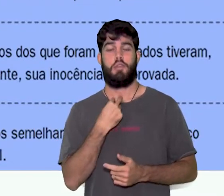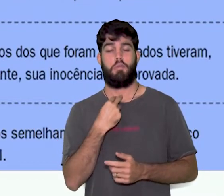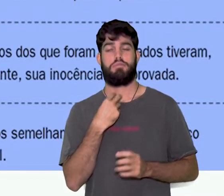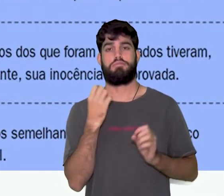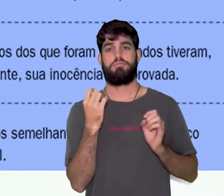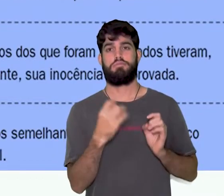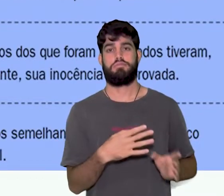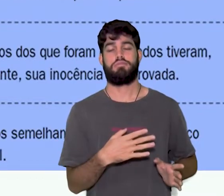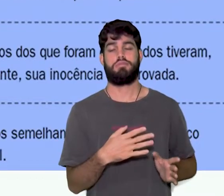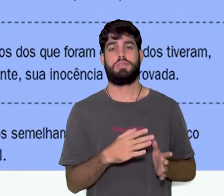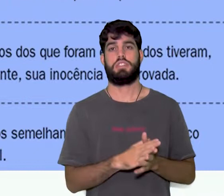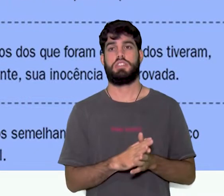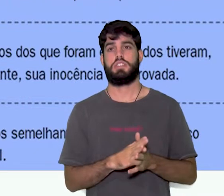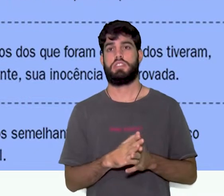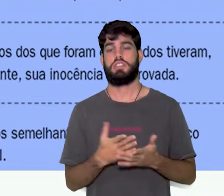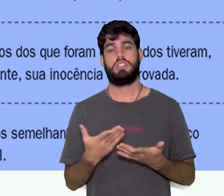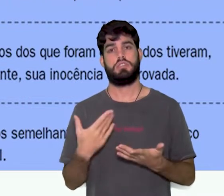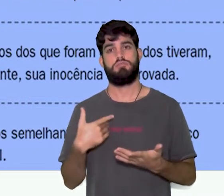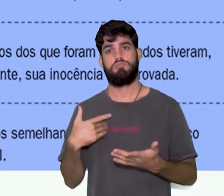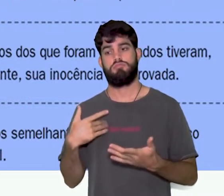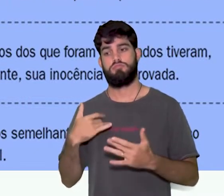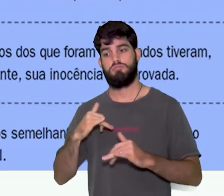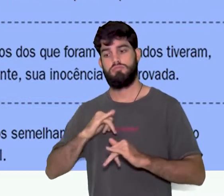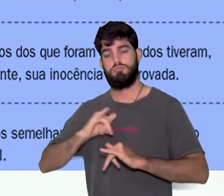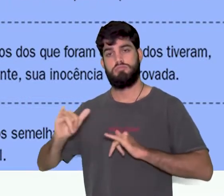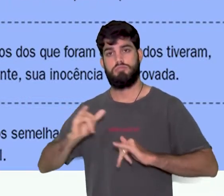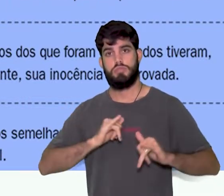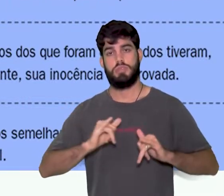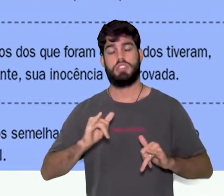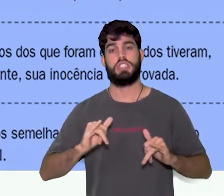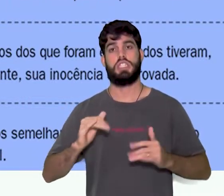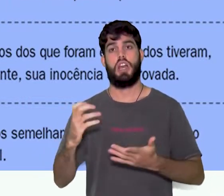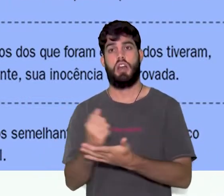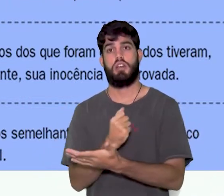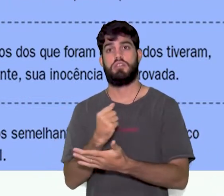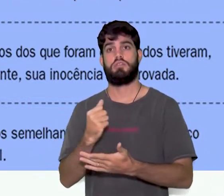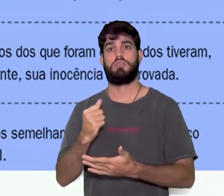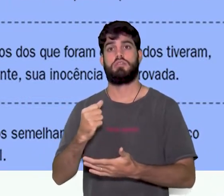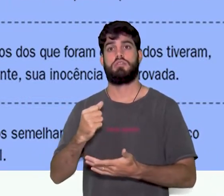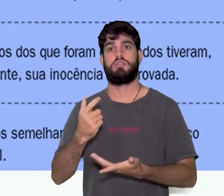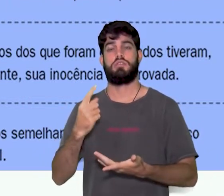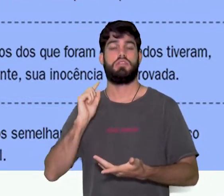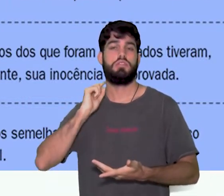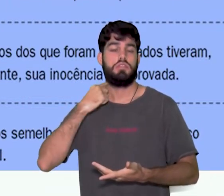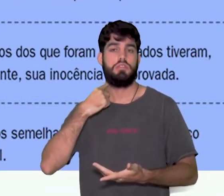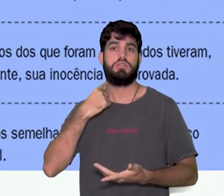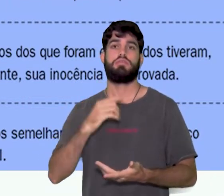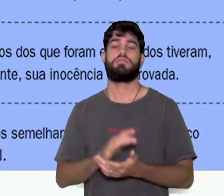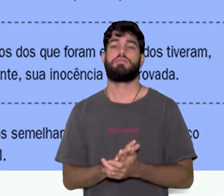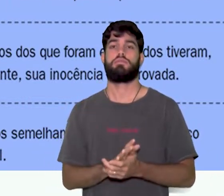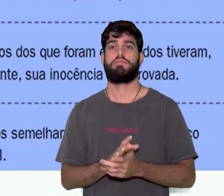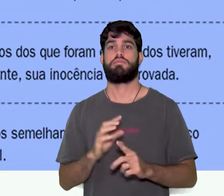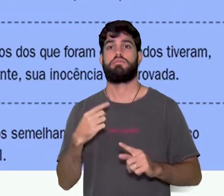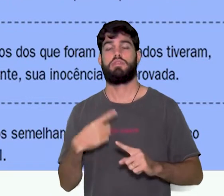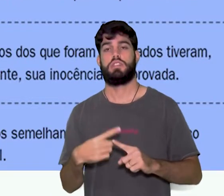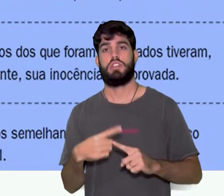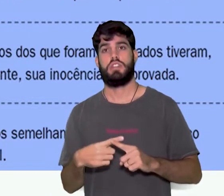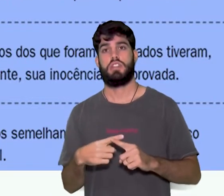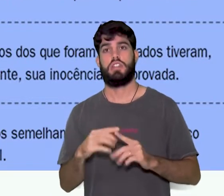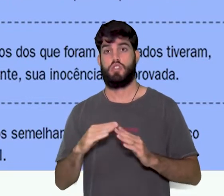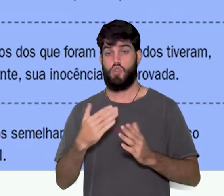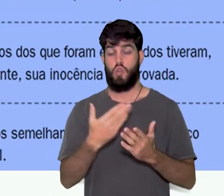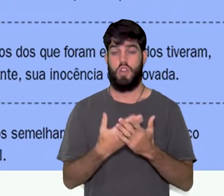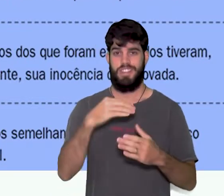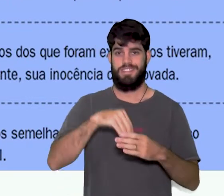campanhas de coleta seletiva de lixo nas escolas, famílias e comunidade. Pois, dessa forma, a